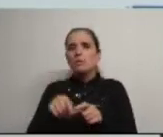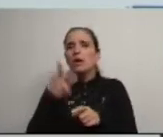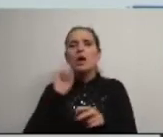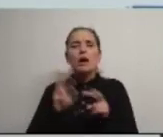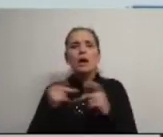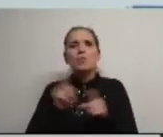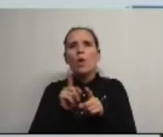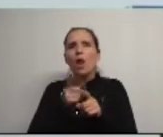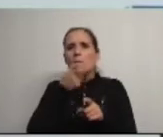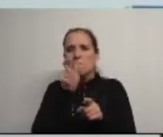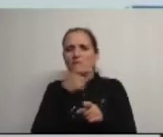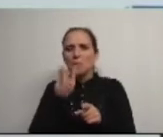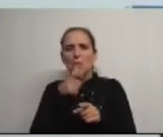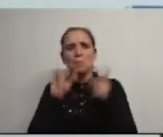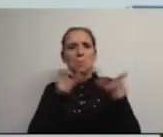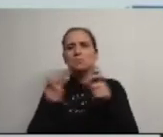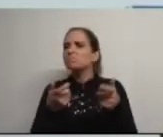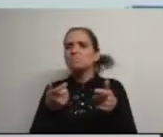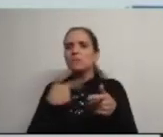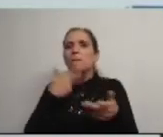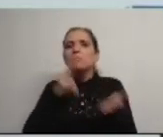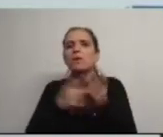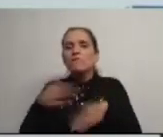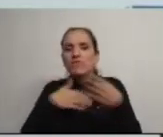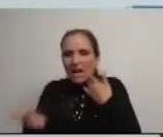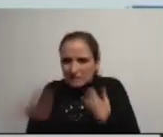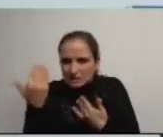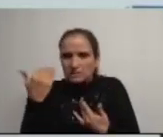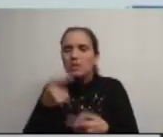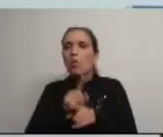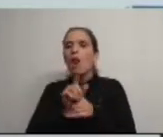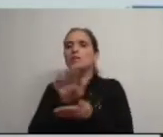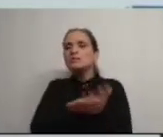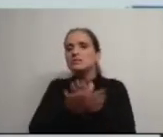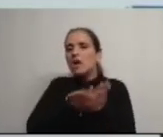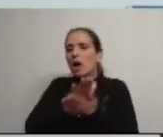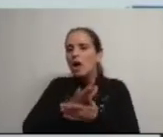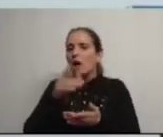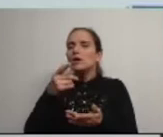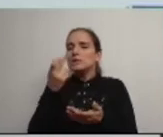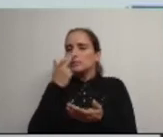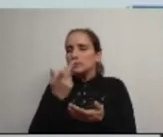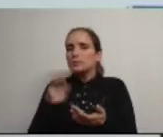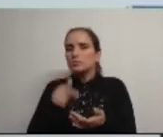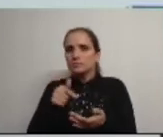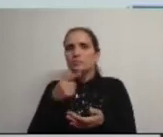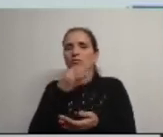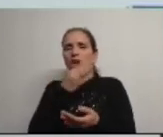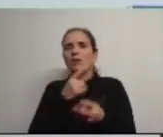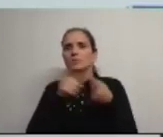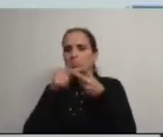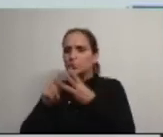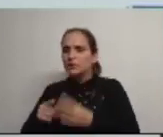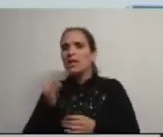passe das palavras e da retórica aos atos num setor que atravessa momentos dramáticos e altamente sensíveis para o município eu refiro-me a várias